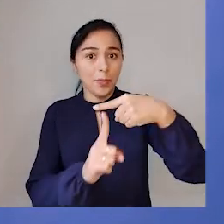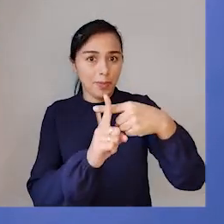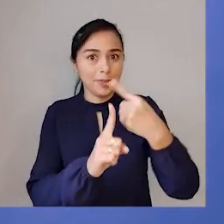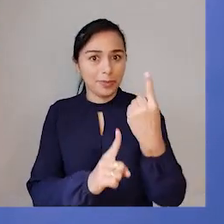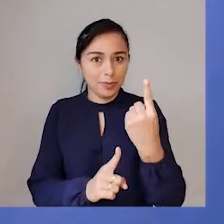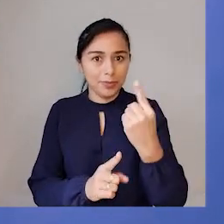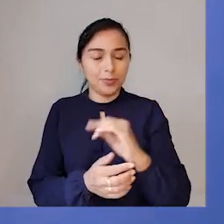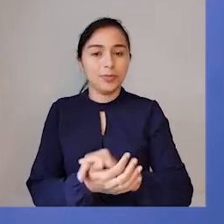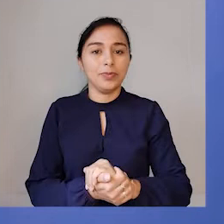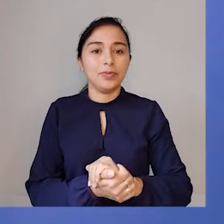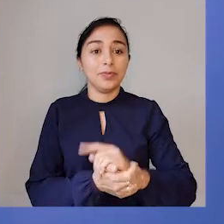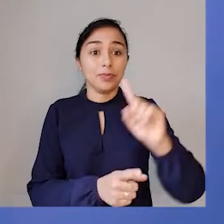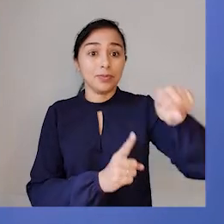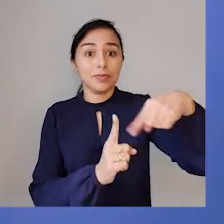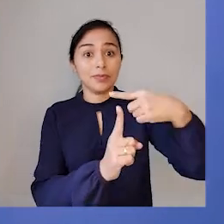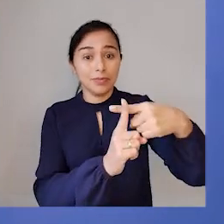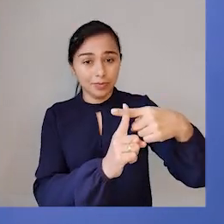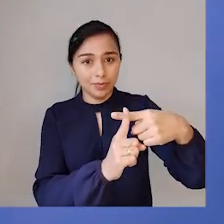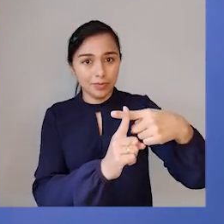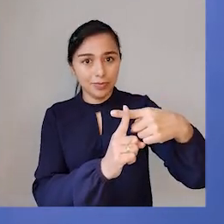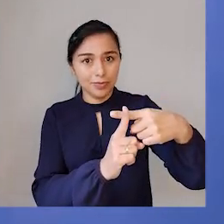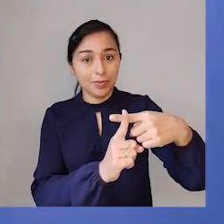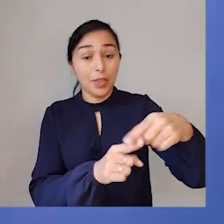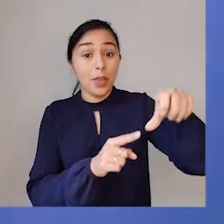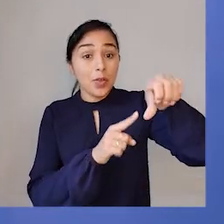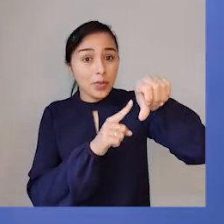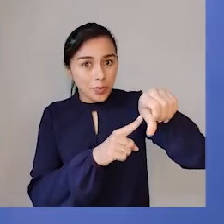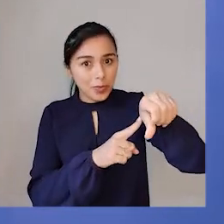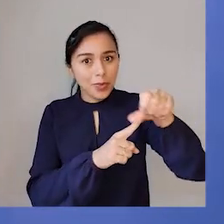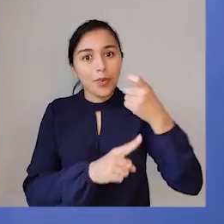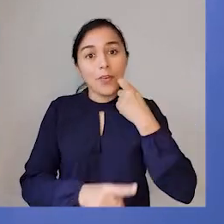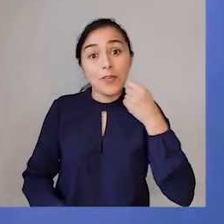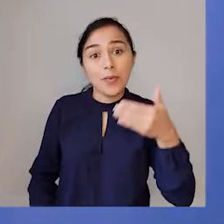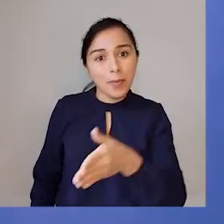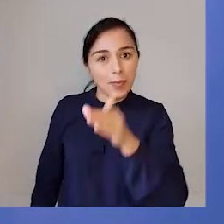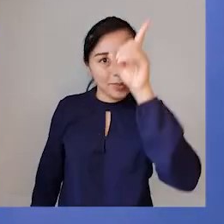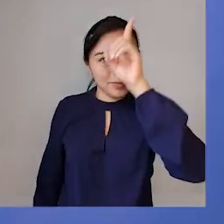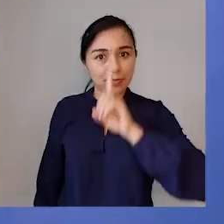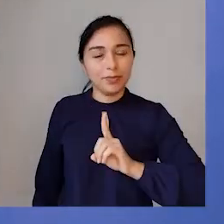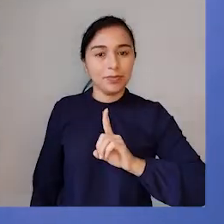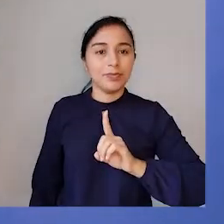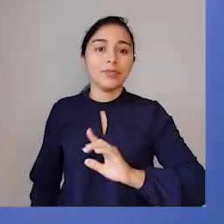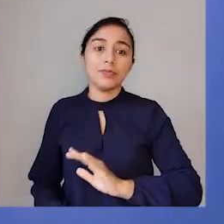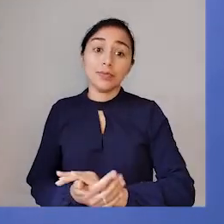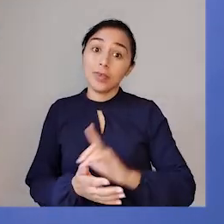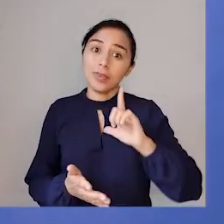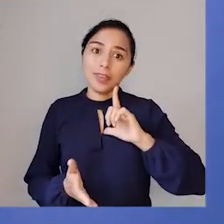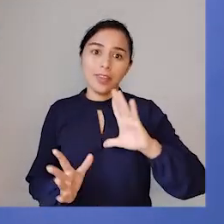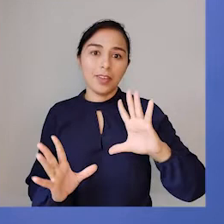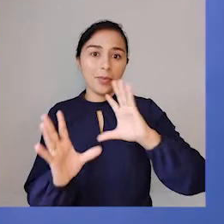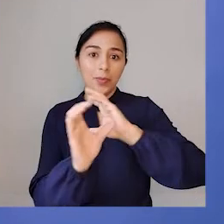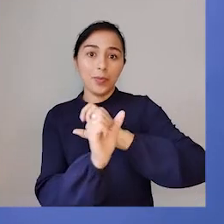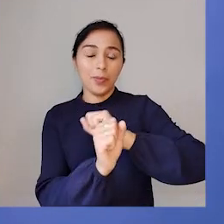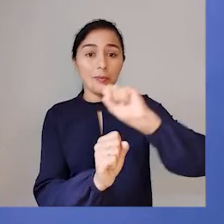o um. E nove amarelinhos. Aqui, a gente tem, então, uma adição.